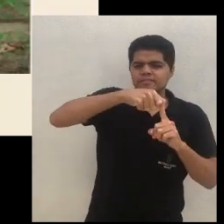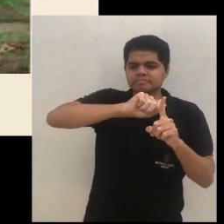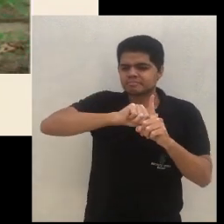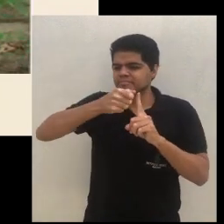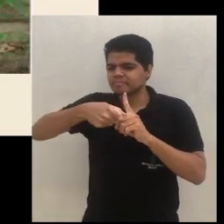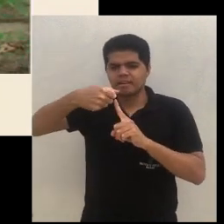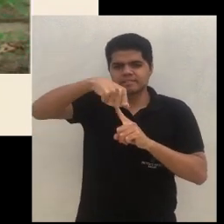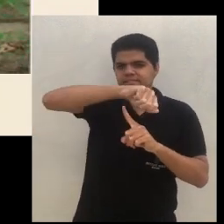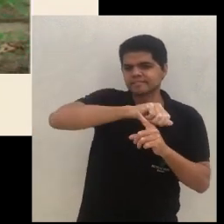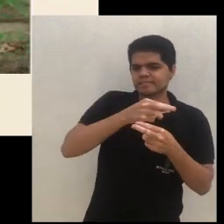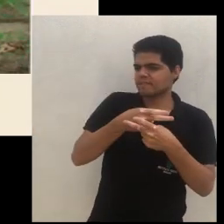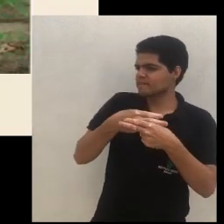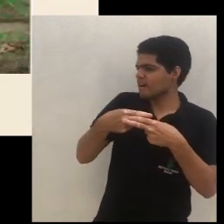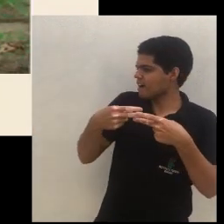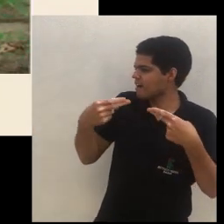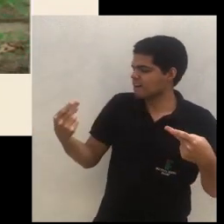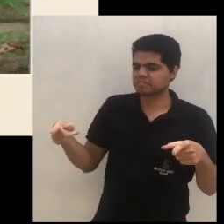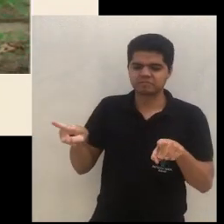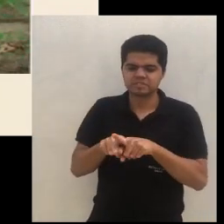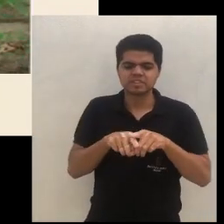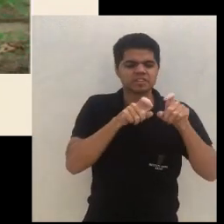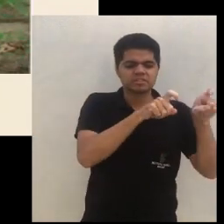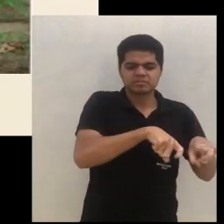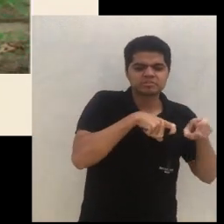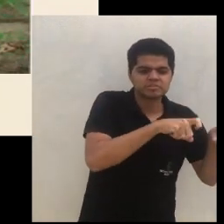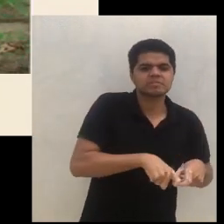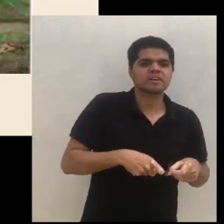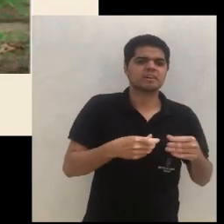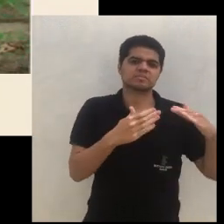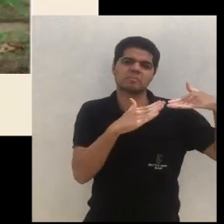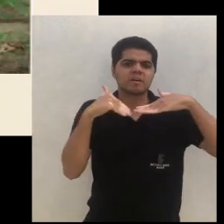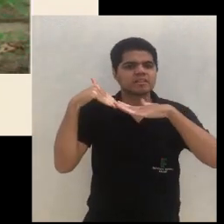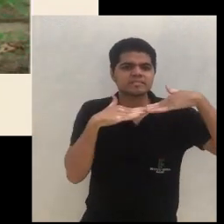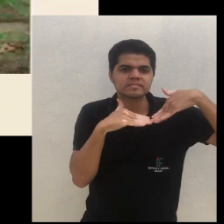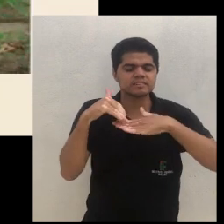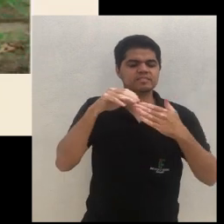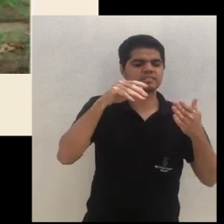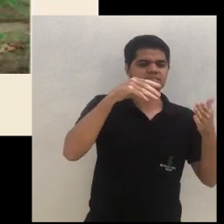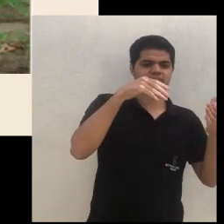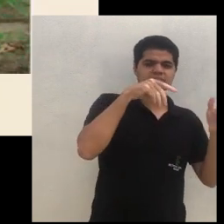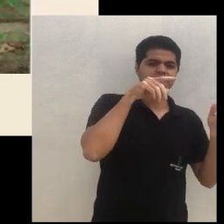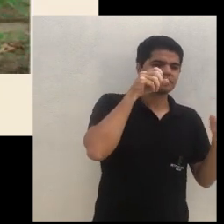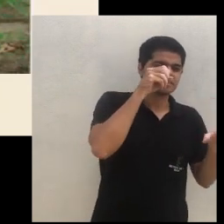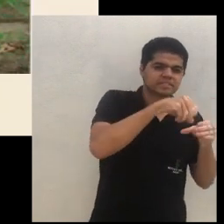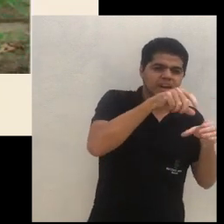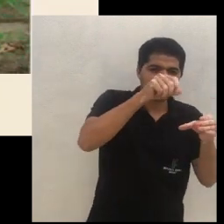sistema não fecha, eu vou estar cultivando aí melancia, eu vou estar cultivando abóbora, vou estar cultivando